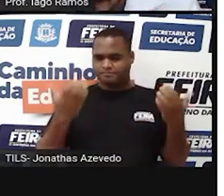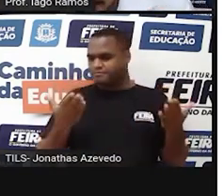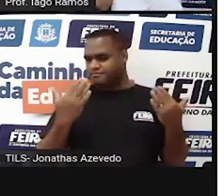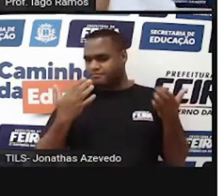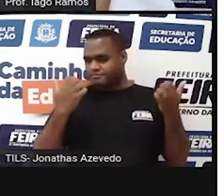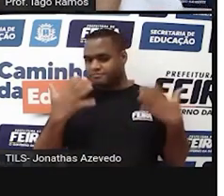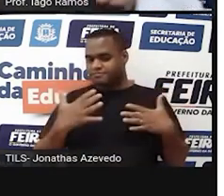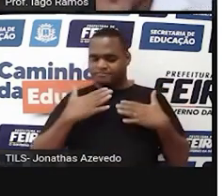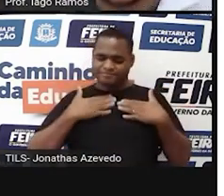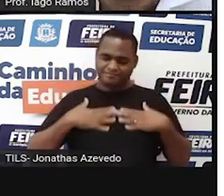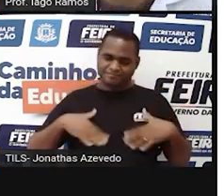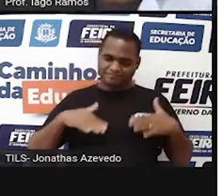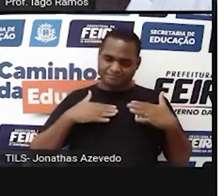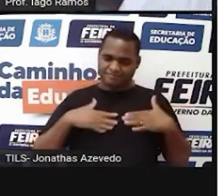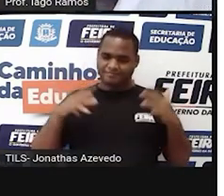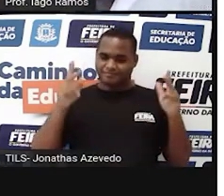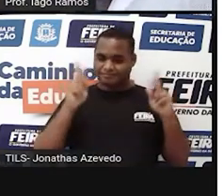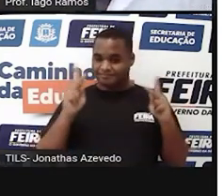respira.